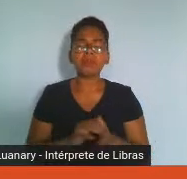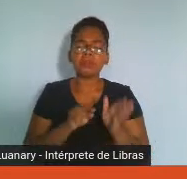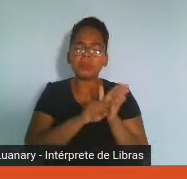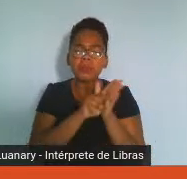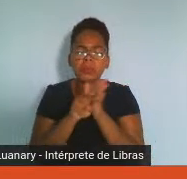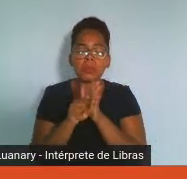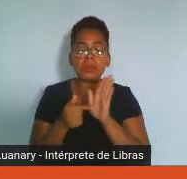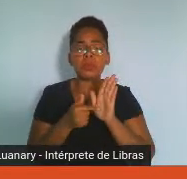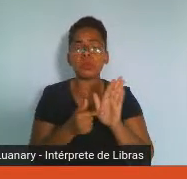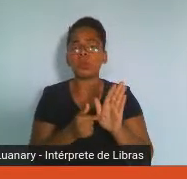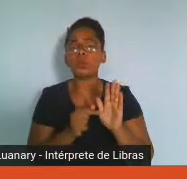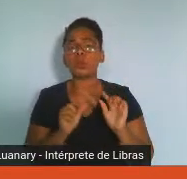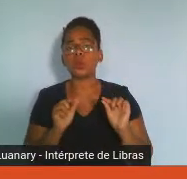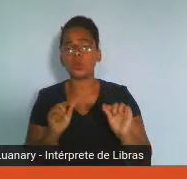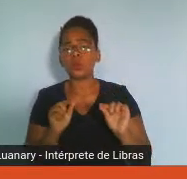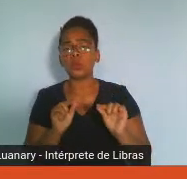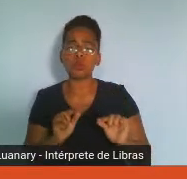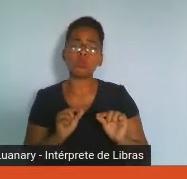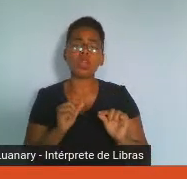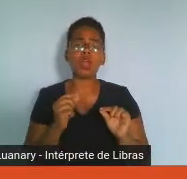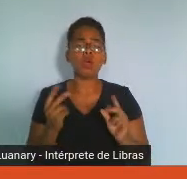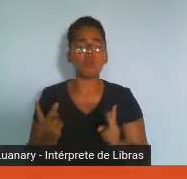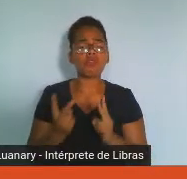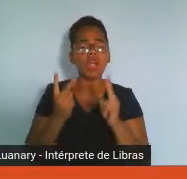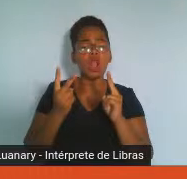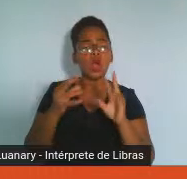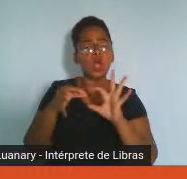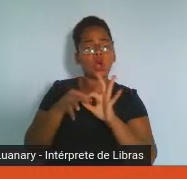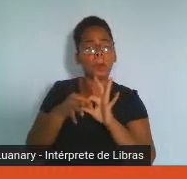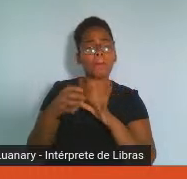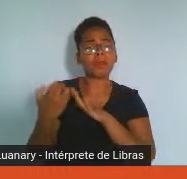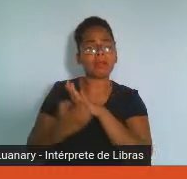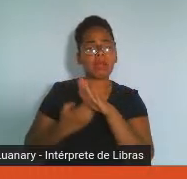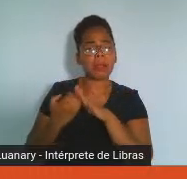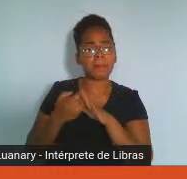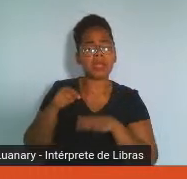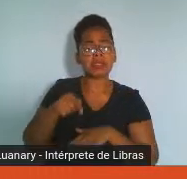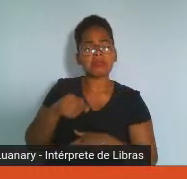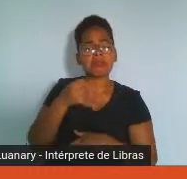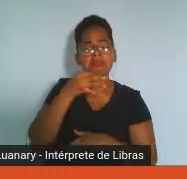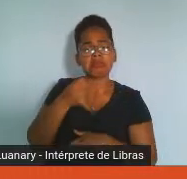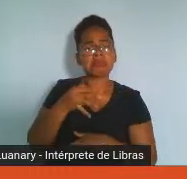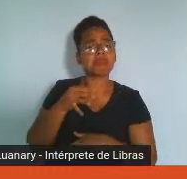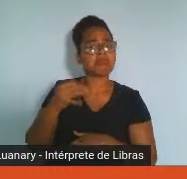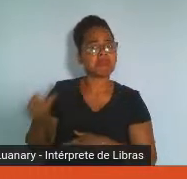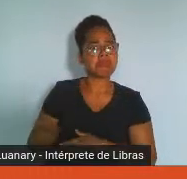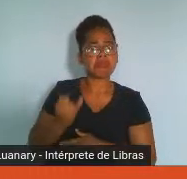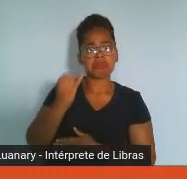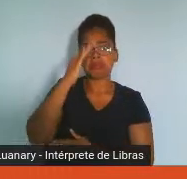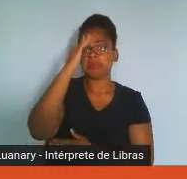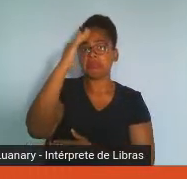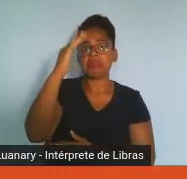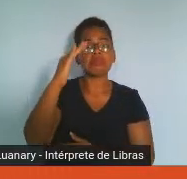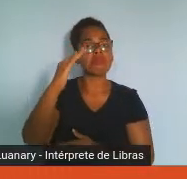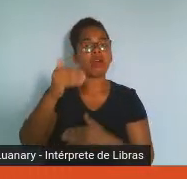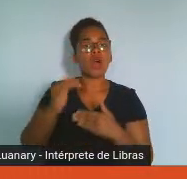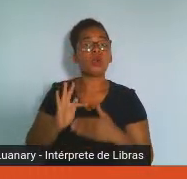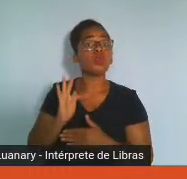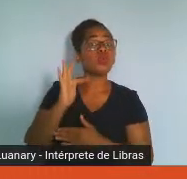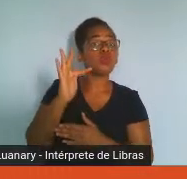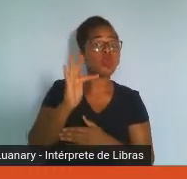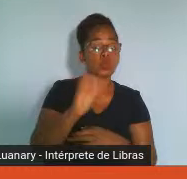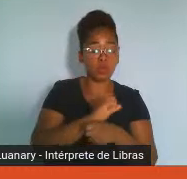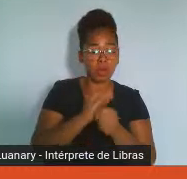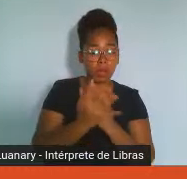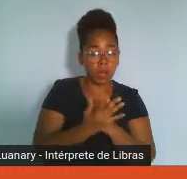quais seriam os valores que as empresas julgavam mais importantes após a pandemia do COVID.